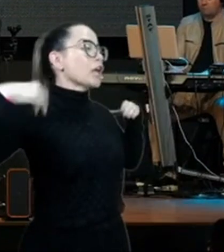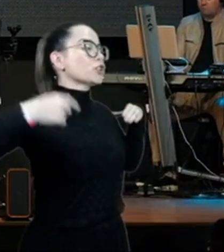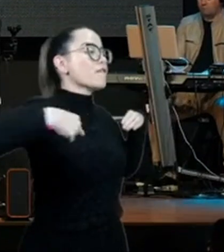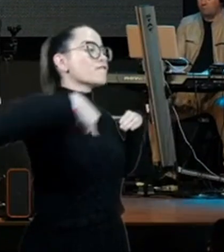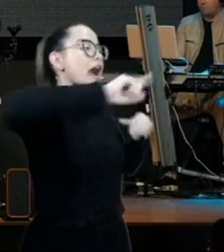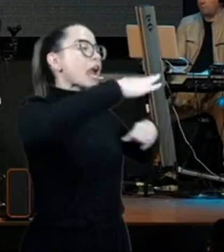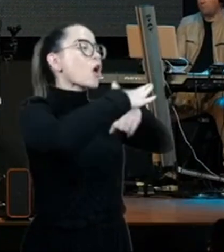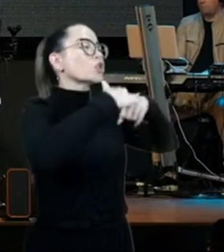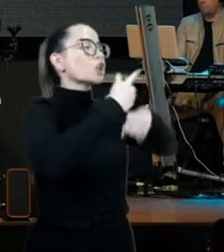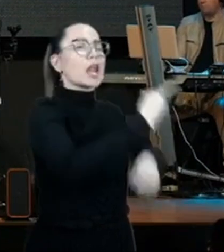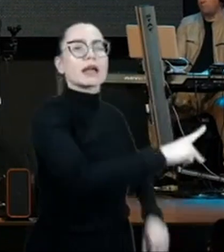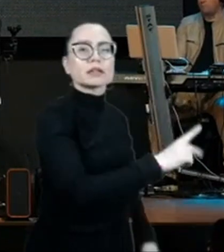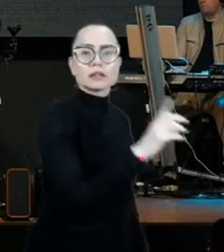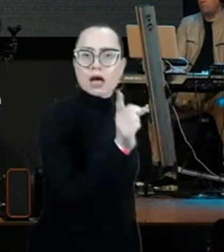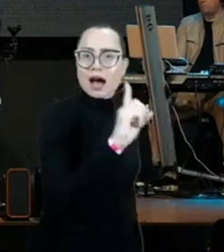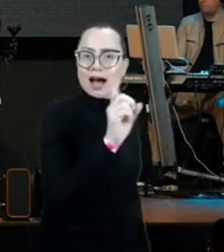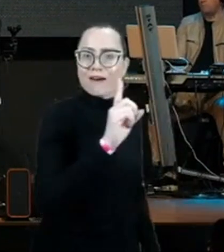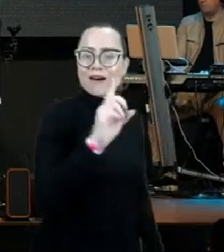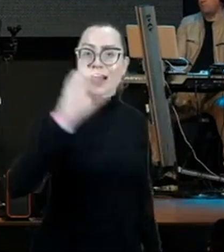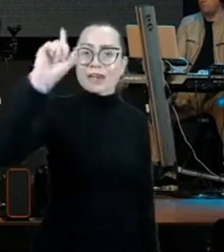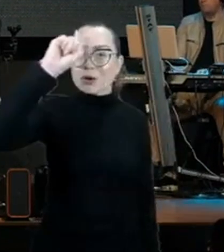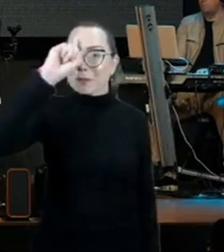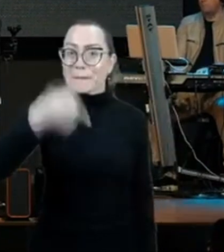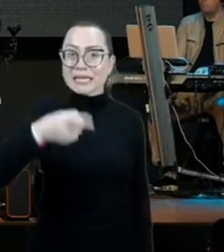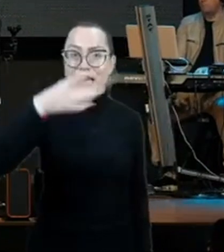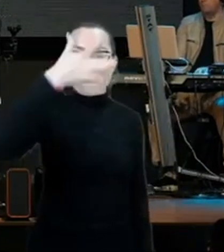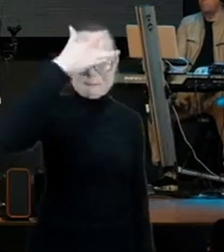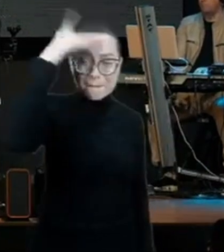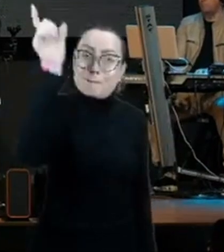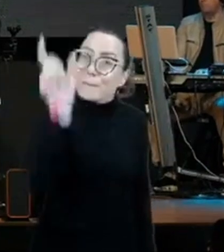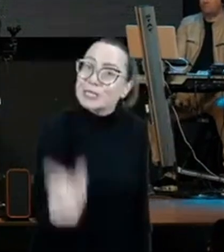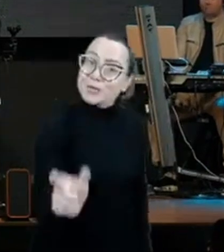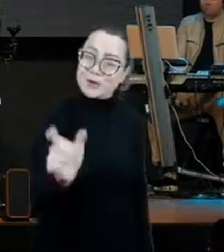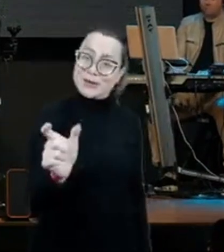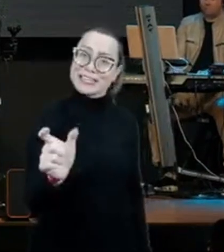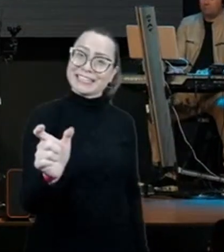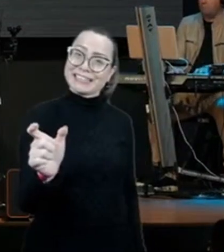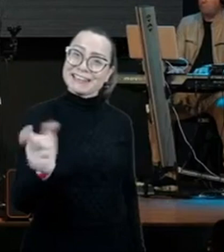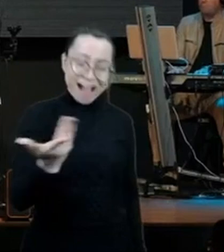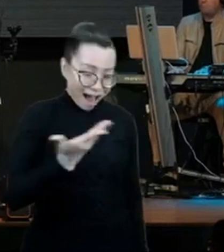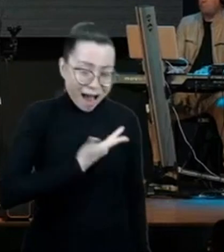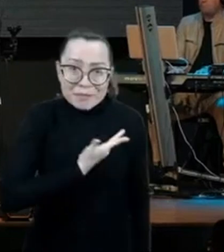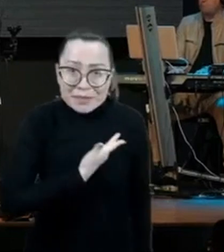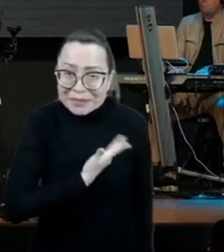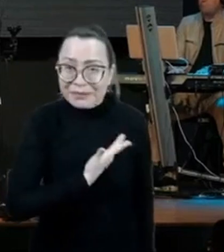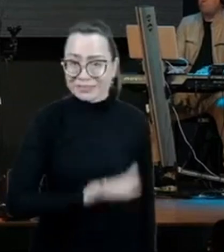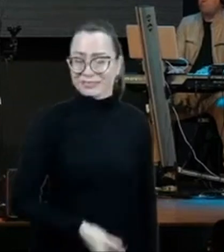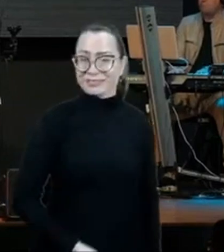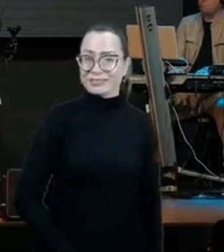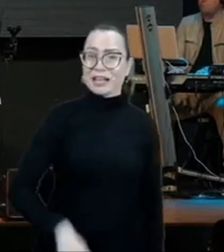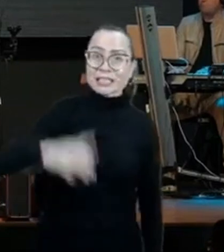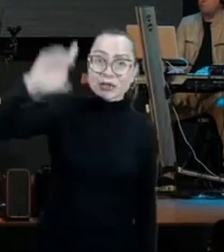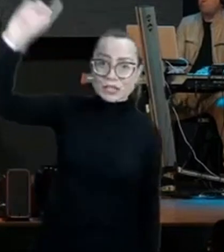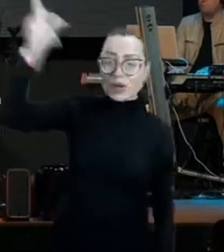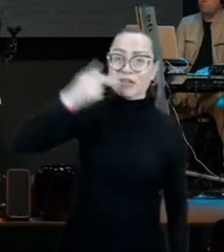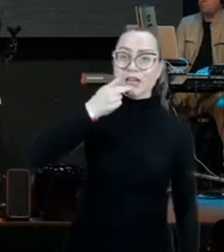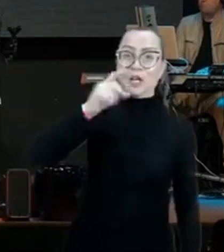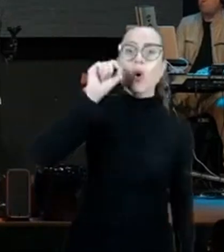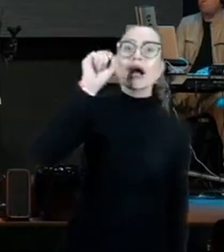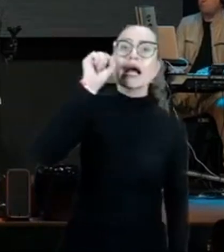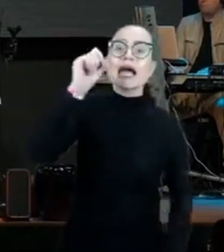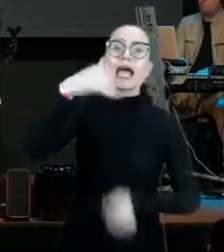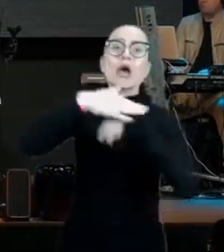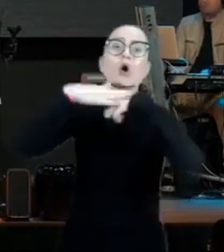Deus manda Tito, e olha o que ele está dizendo, Deus que consola, quem consola? Quem consola?